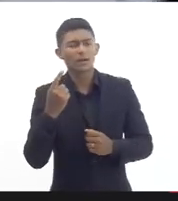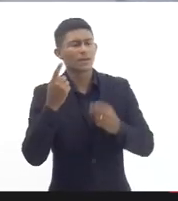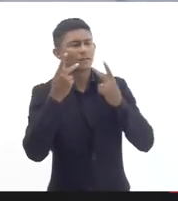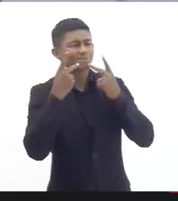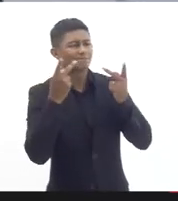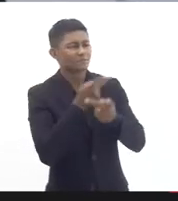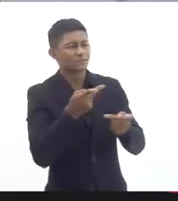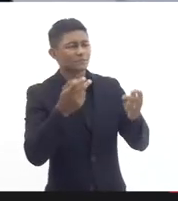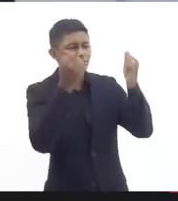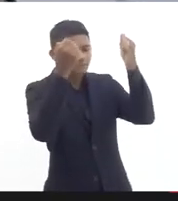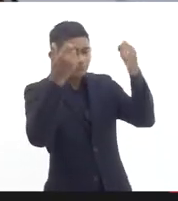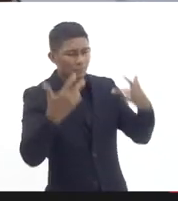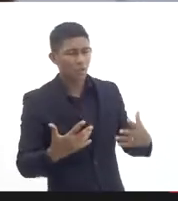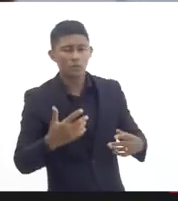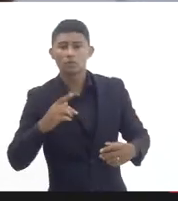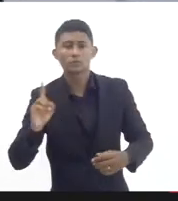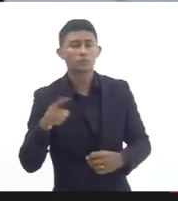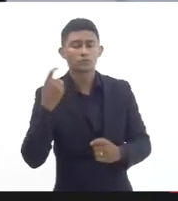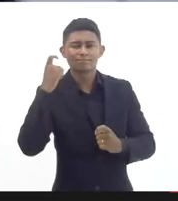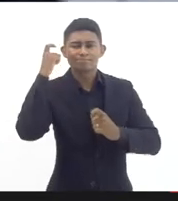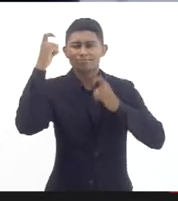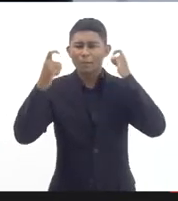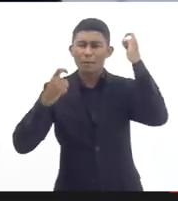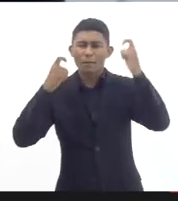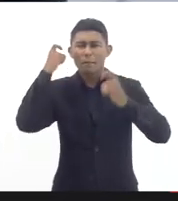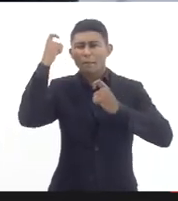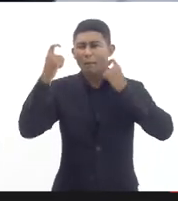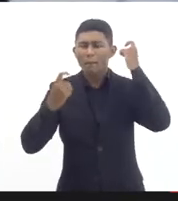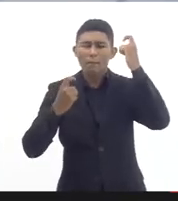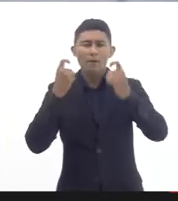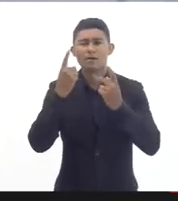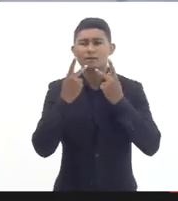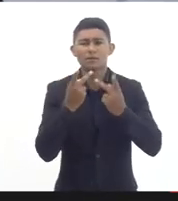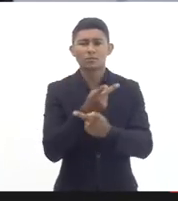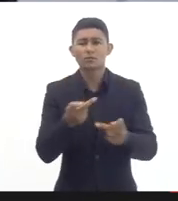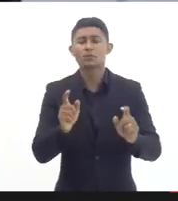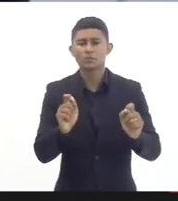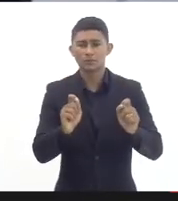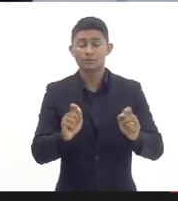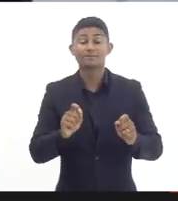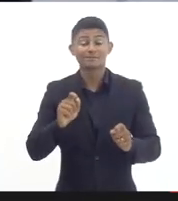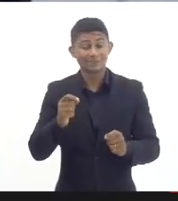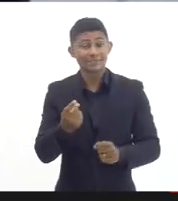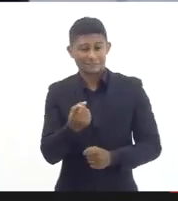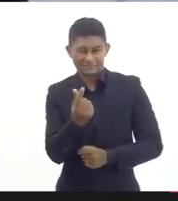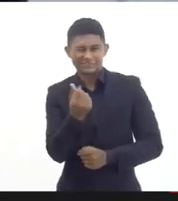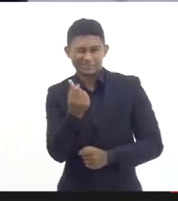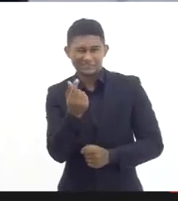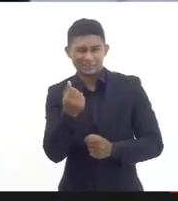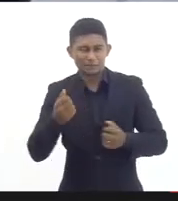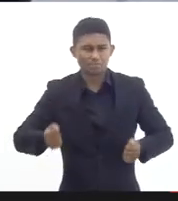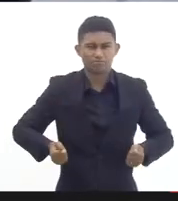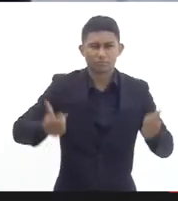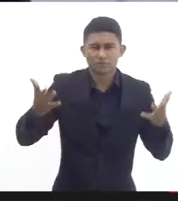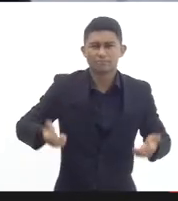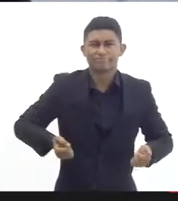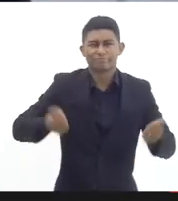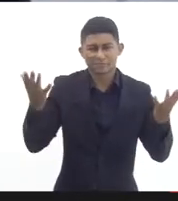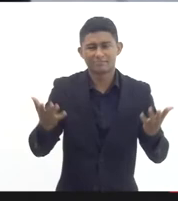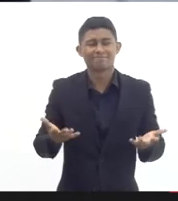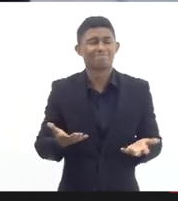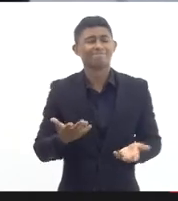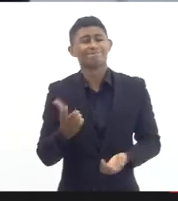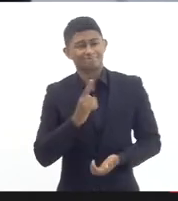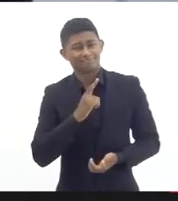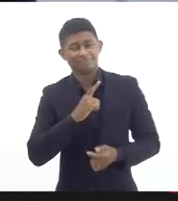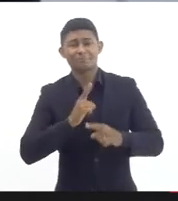inclusive e alegou a questão de que essa despesa ela já existe uma vez que tanto a GLP